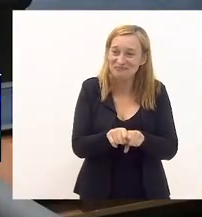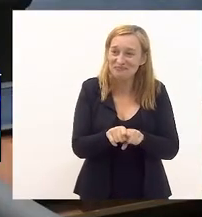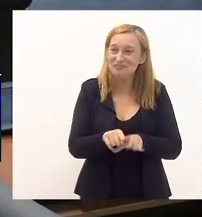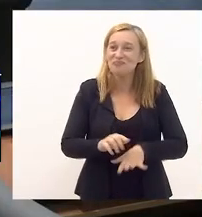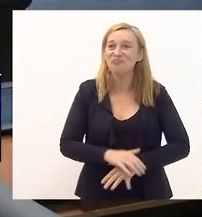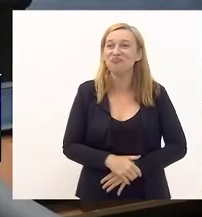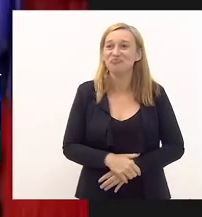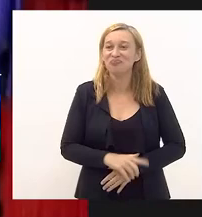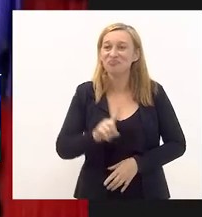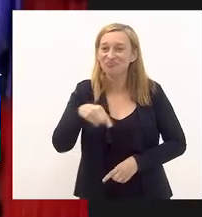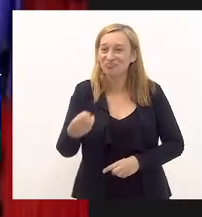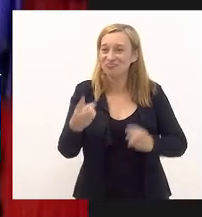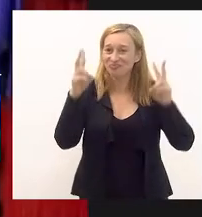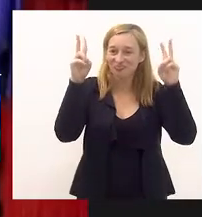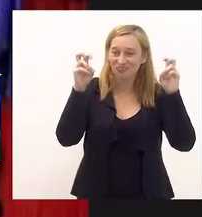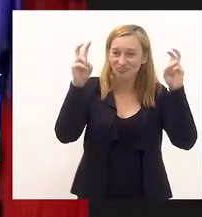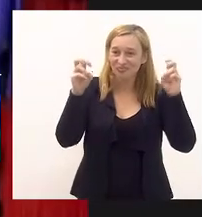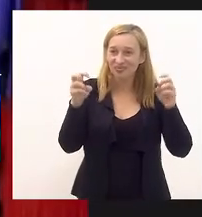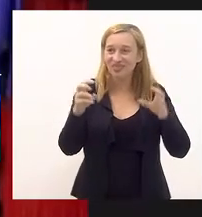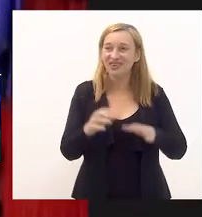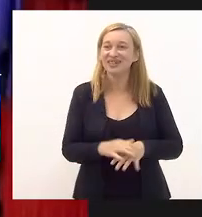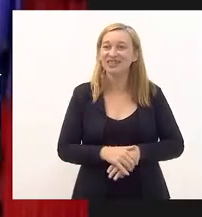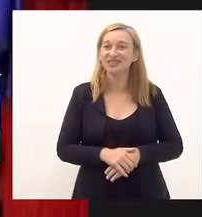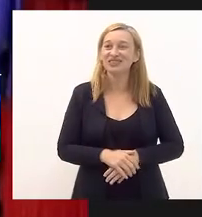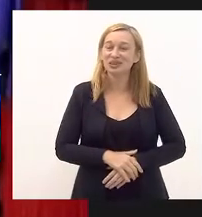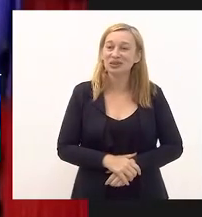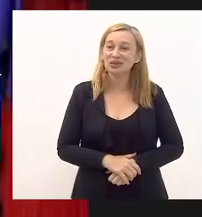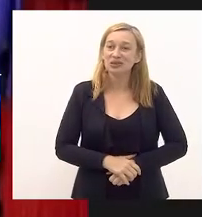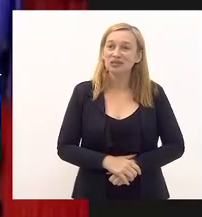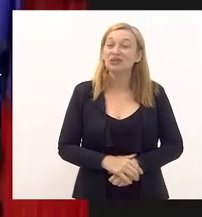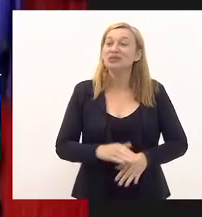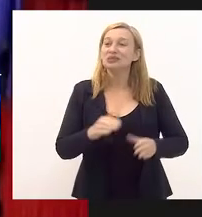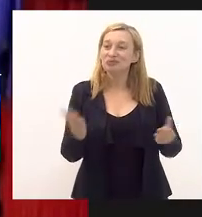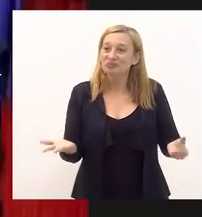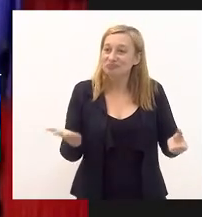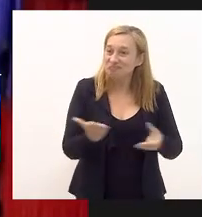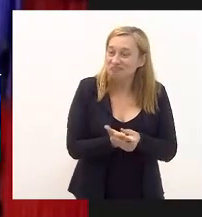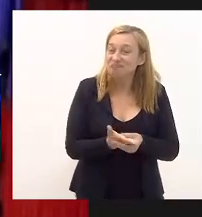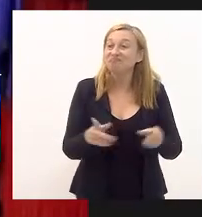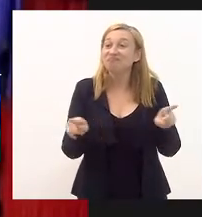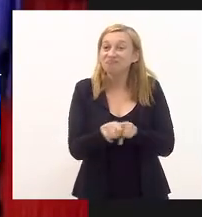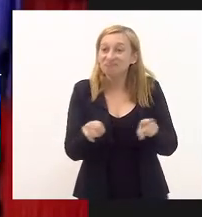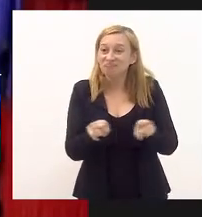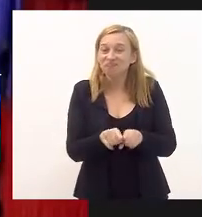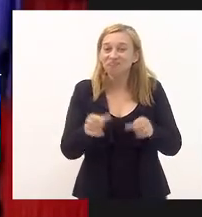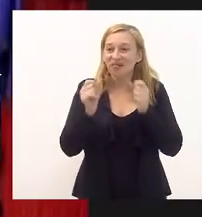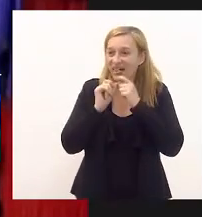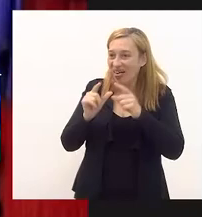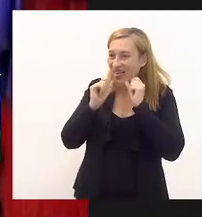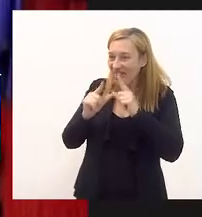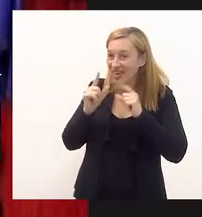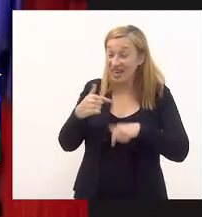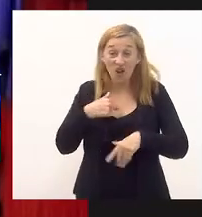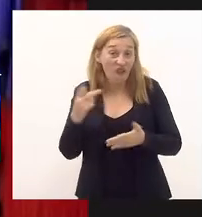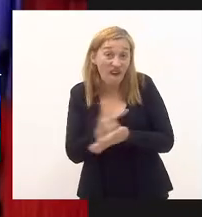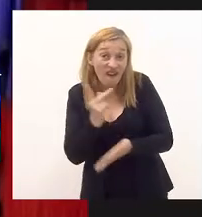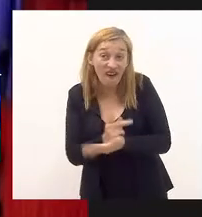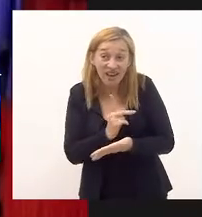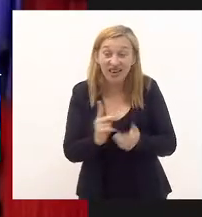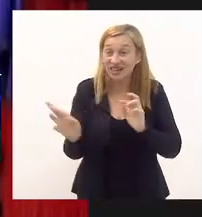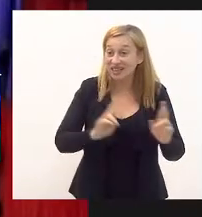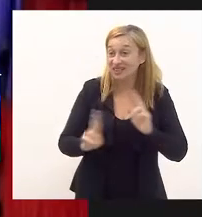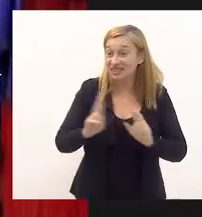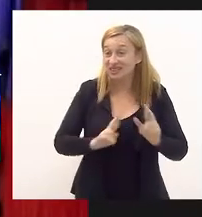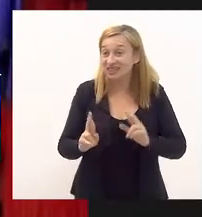houve questionamento sobre a tramitação do processo também me questionando dizendo que eu me equivoquei em relação às